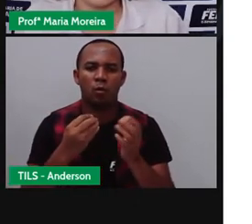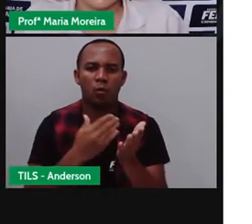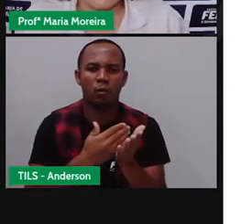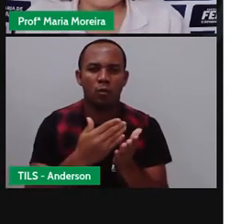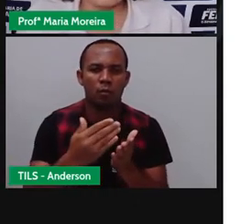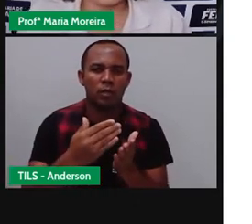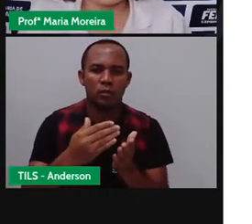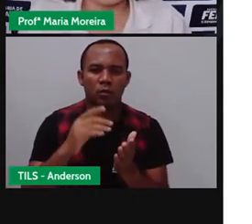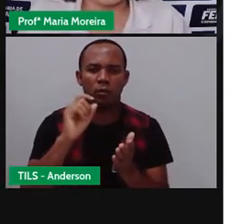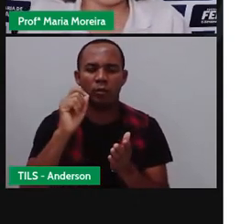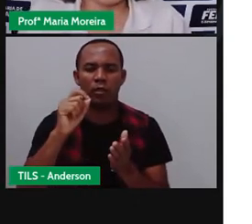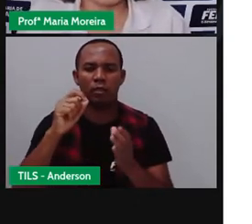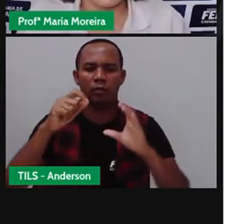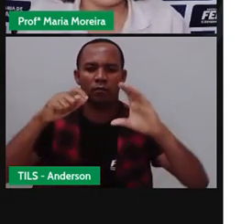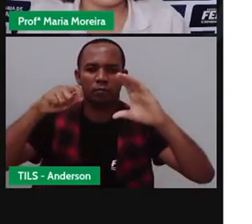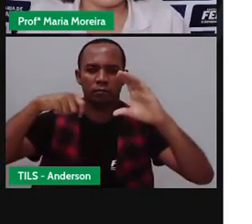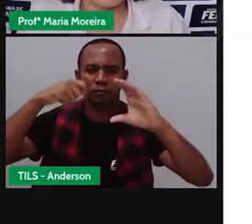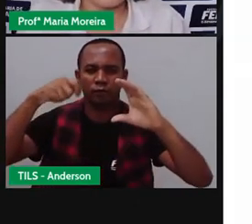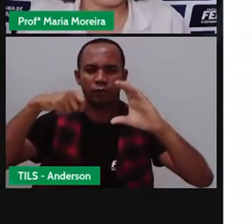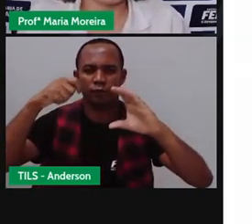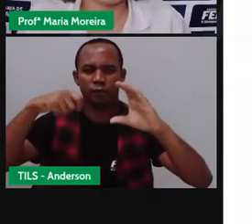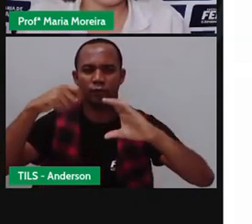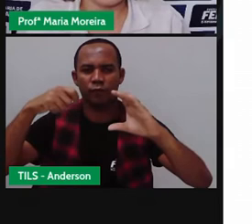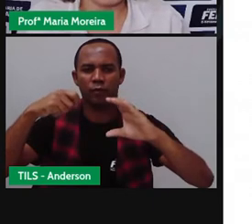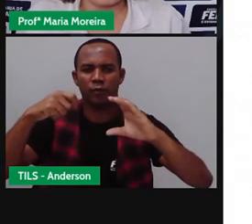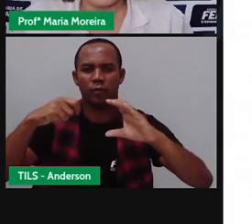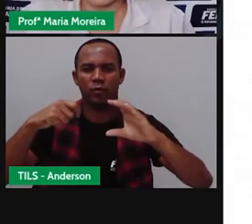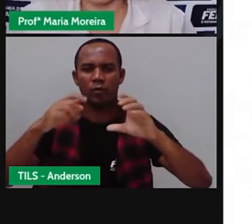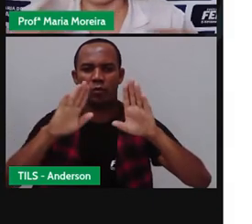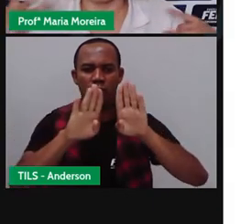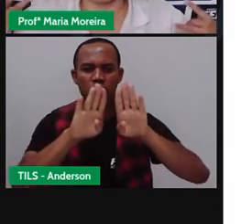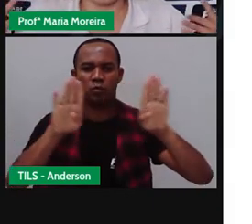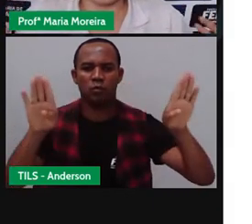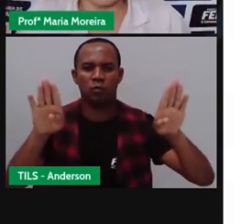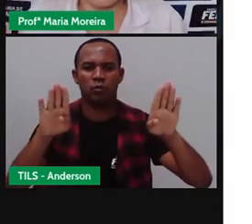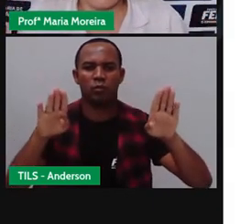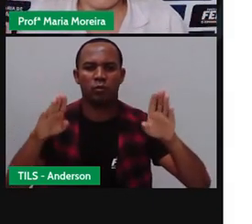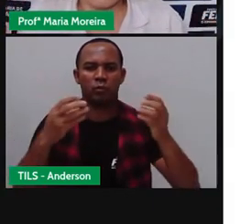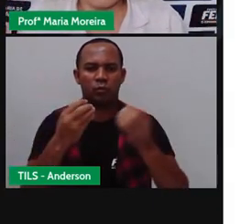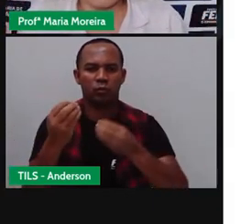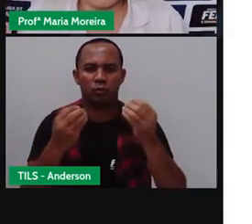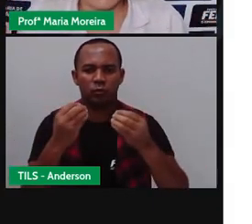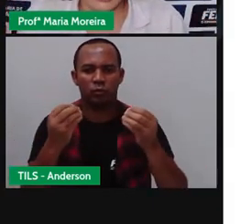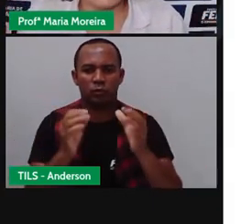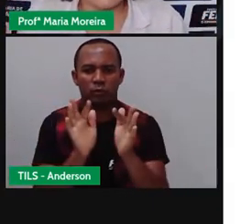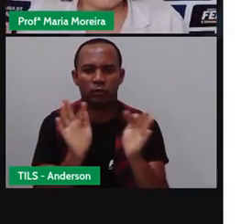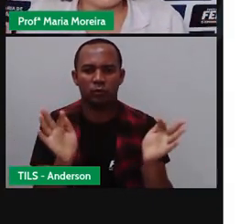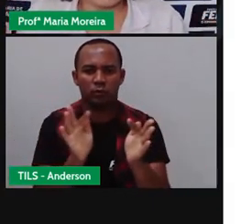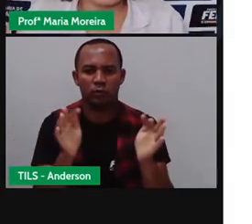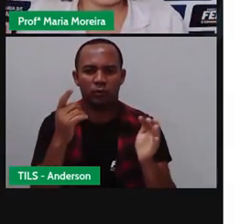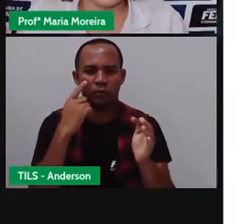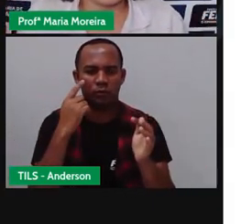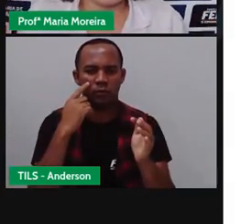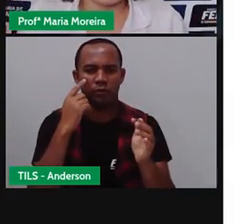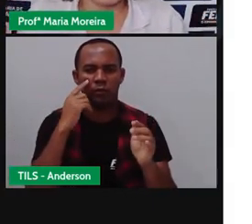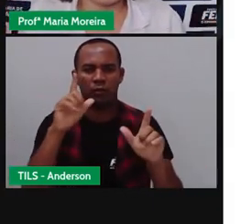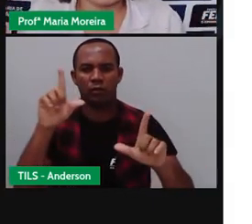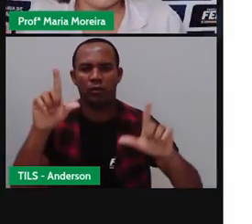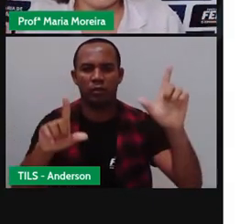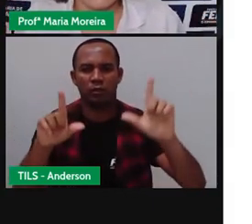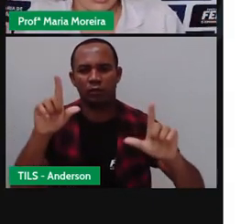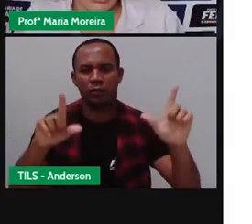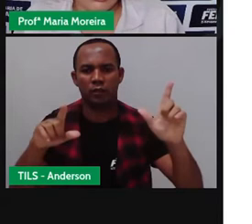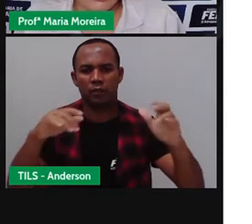sons, mas também imagens por meio de um campo eletromagnético. A televisão é considerada uma